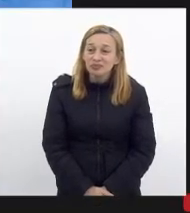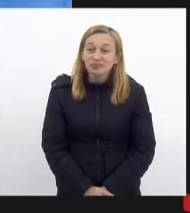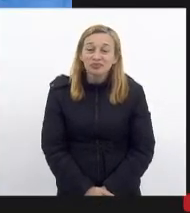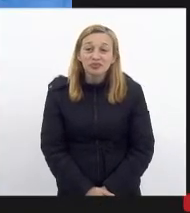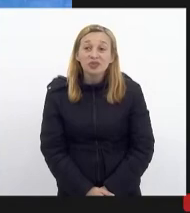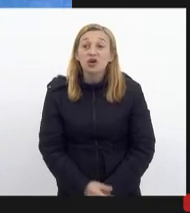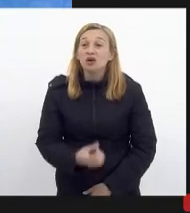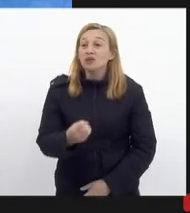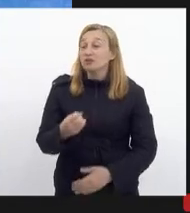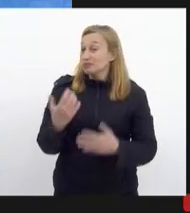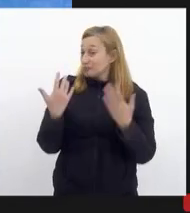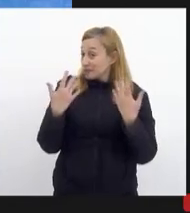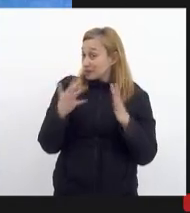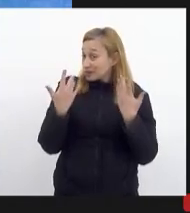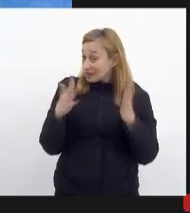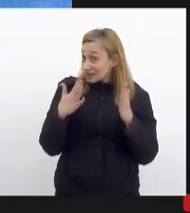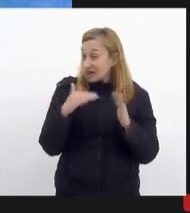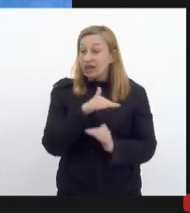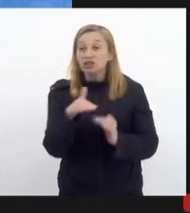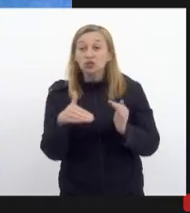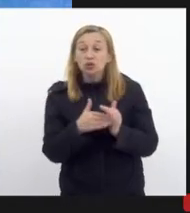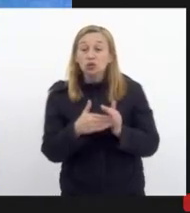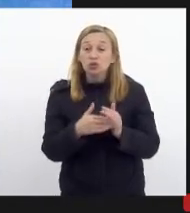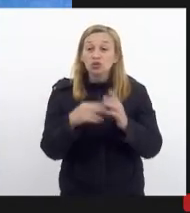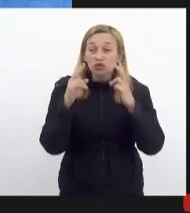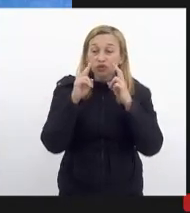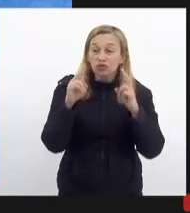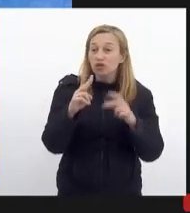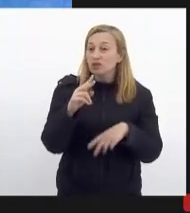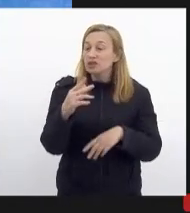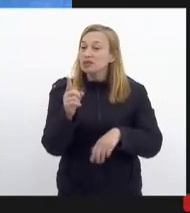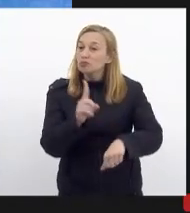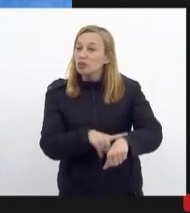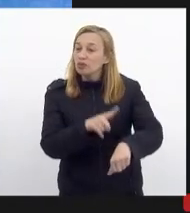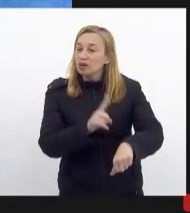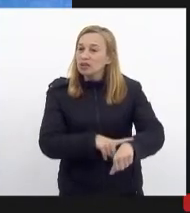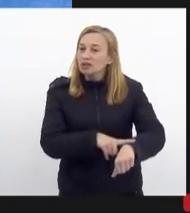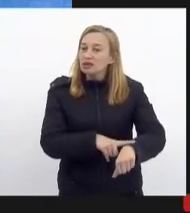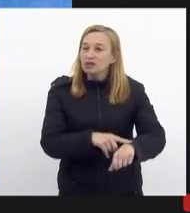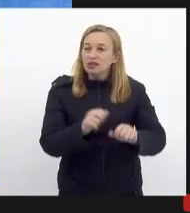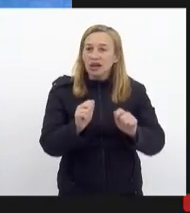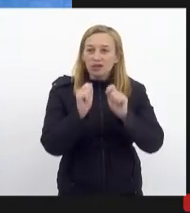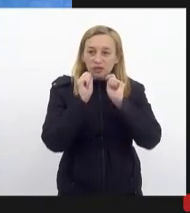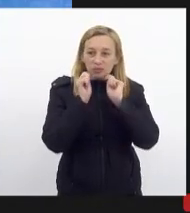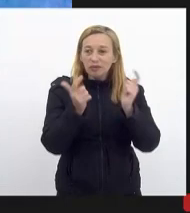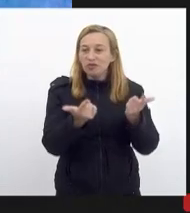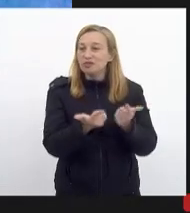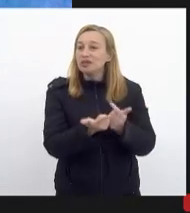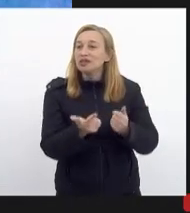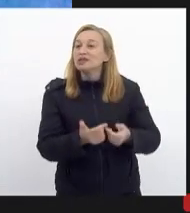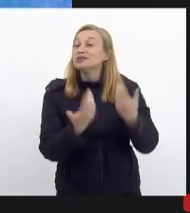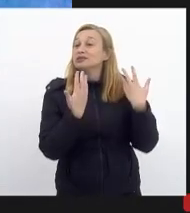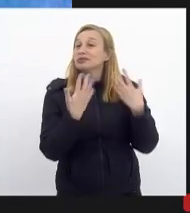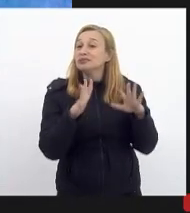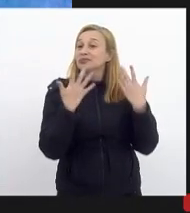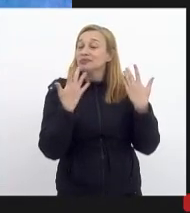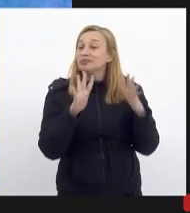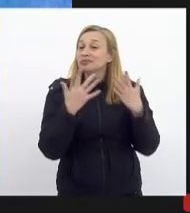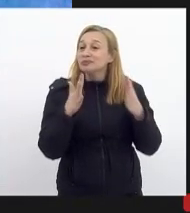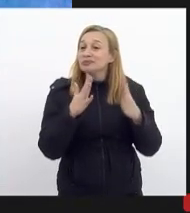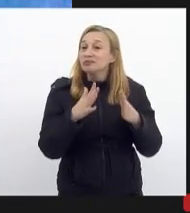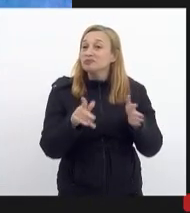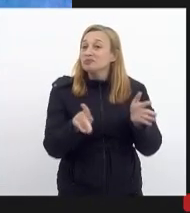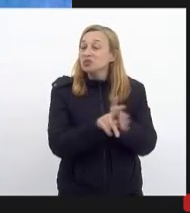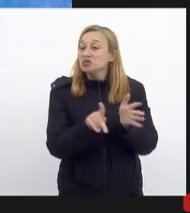cumprimentá-la, cumprimentar todos que estão assistindo nesse momento pela TV Alerte e também parabenizá-la pelo excelente